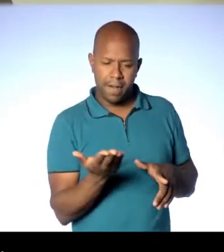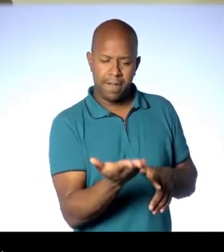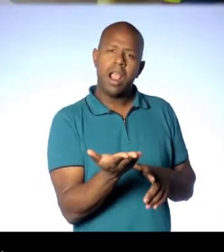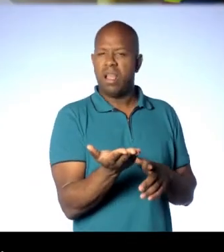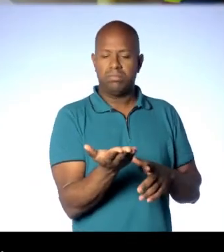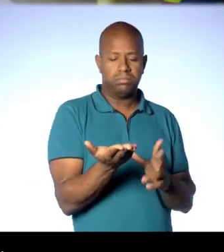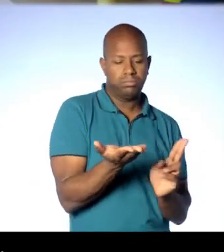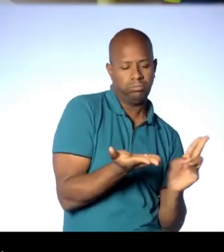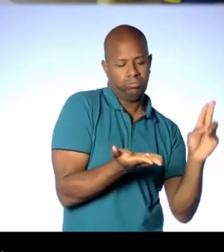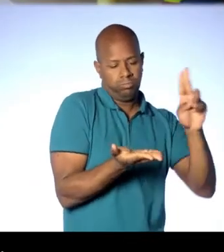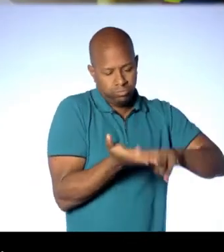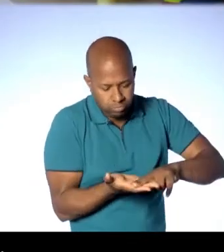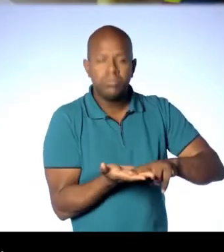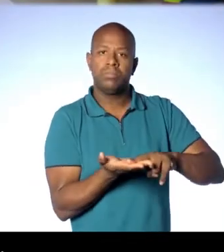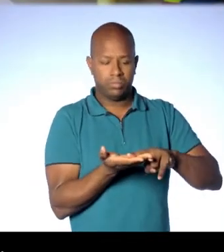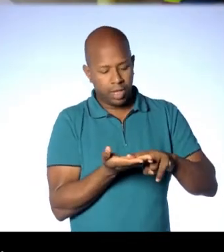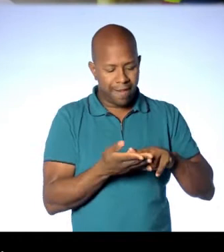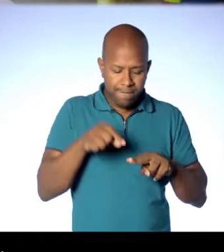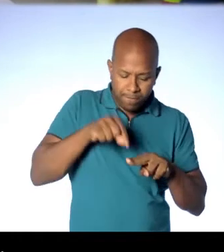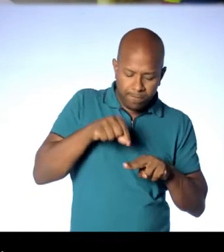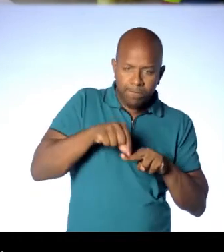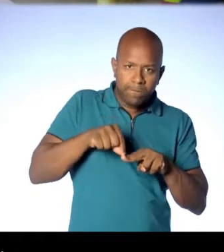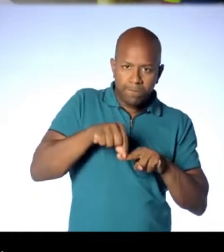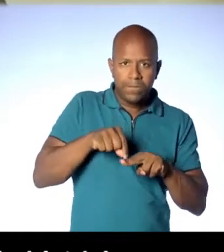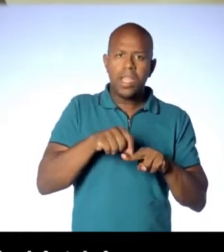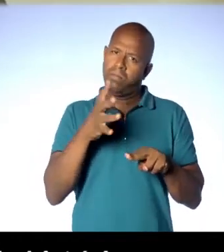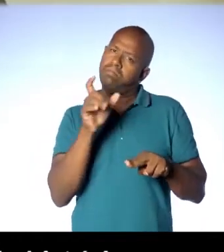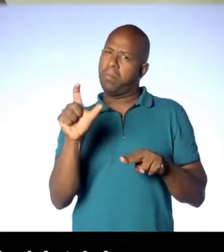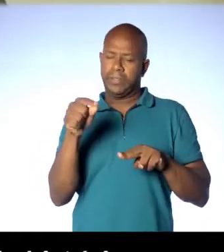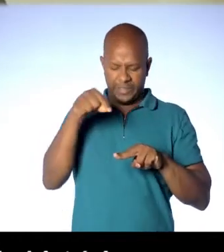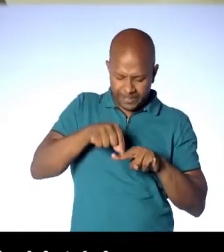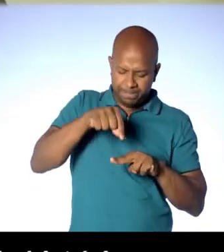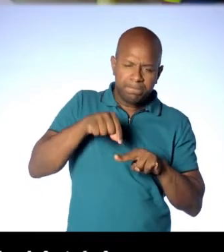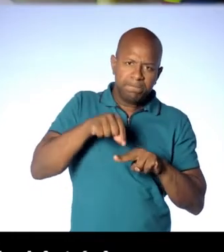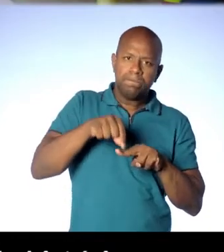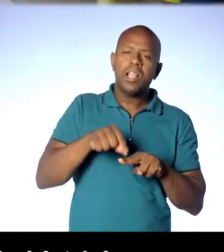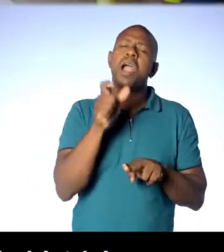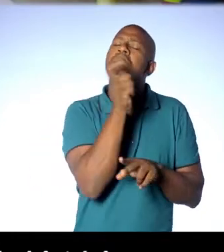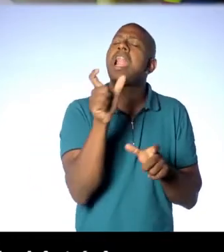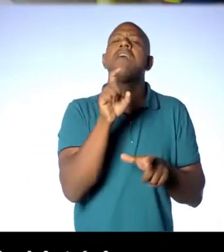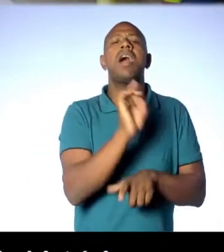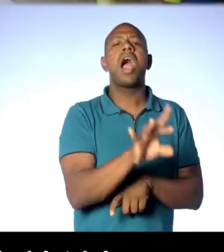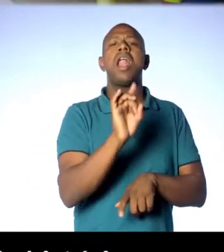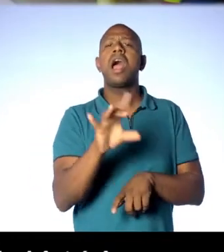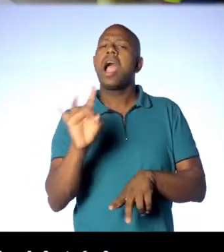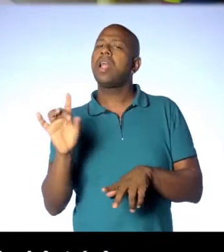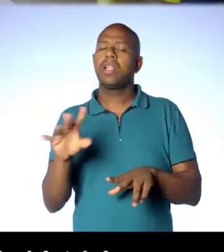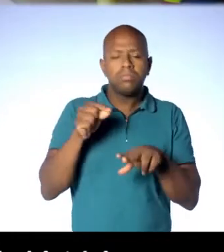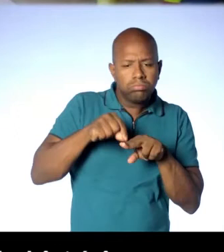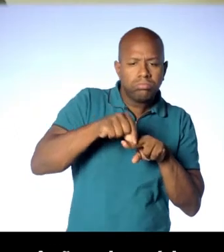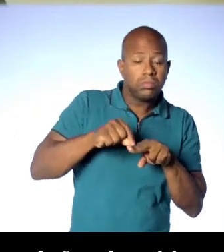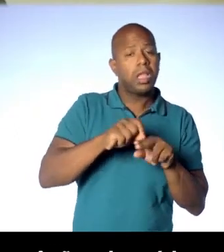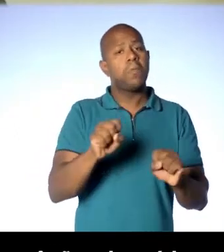Agora é só posicionar o pedaço da pasta cortado na reglete. Você vai pegar o punção e escrever a palavra de cada elemento